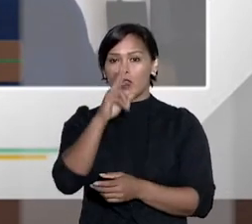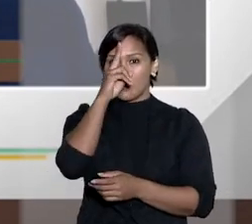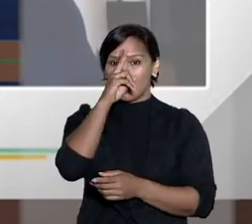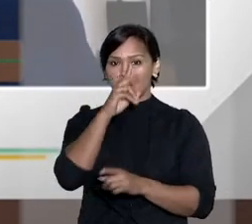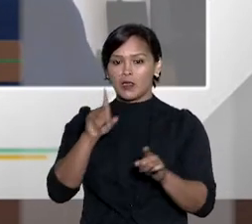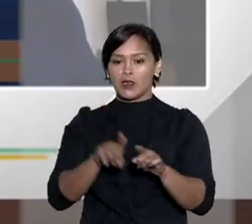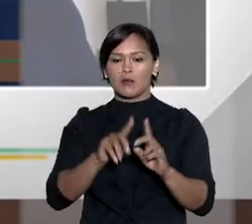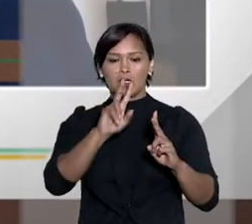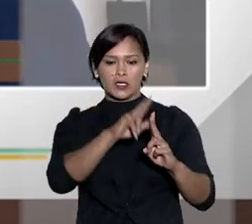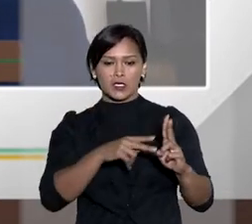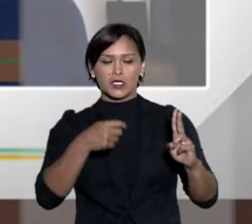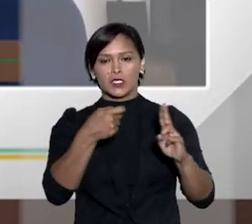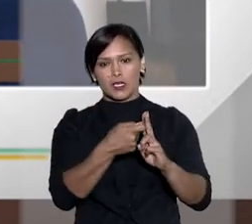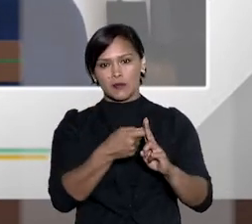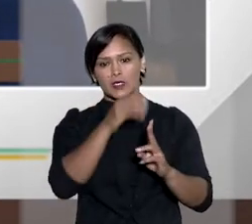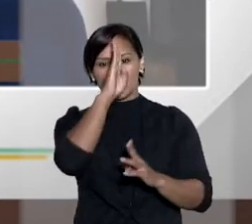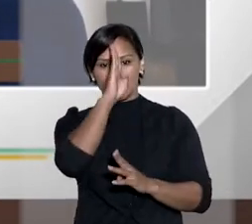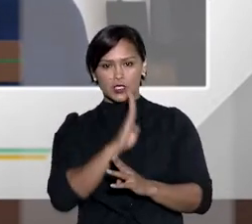da gratuidade e justiça.